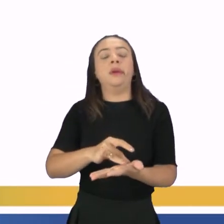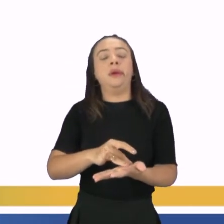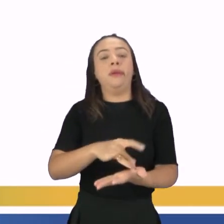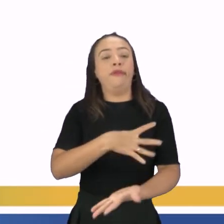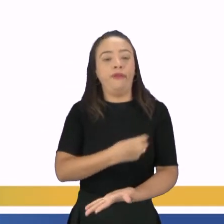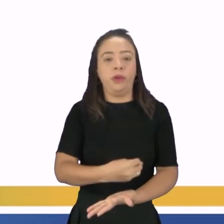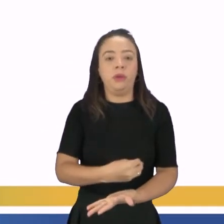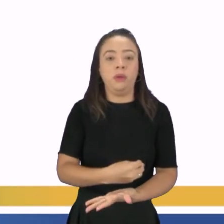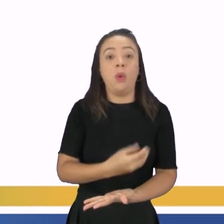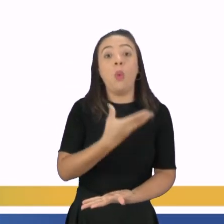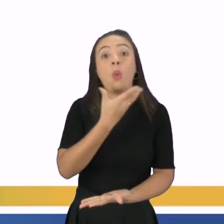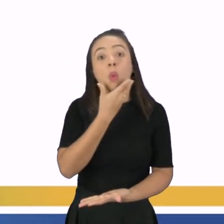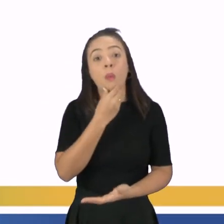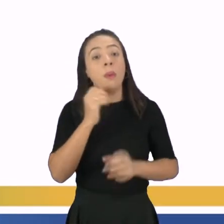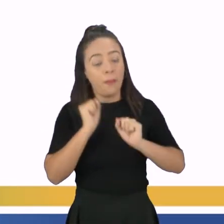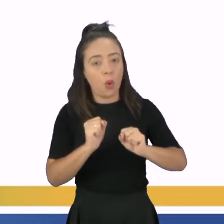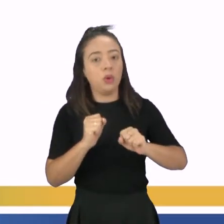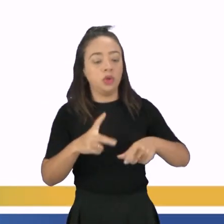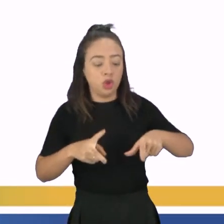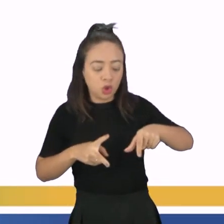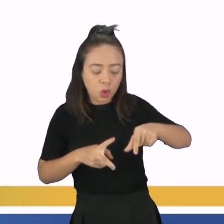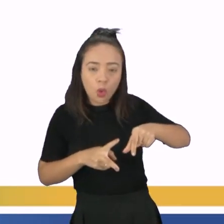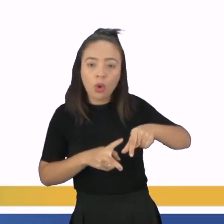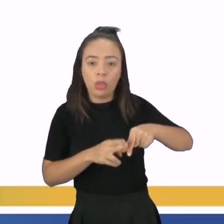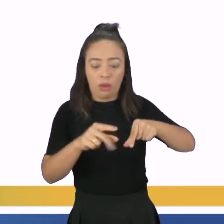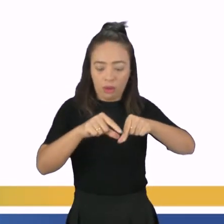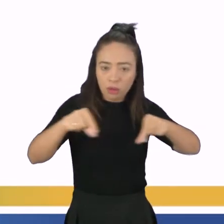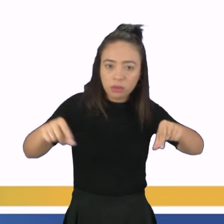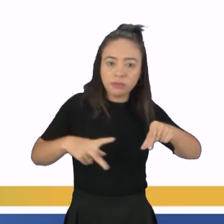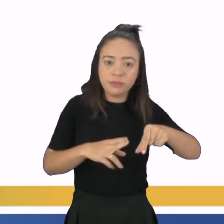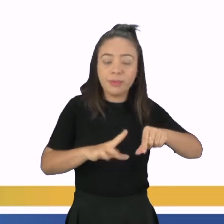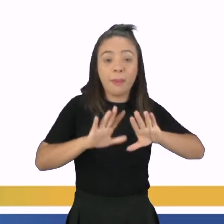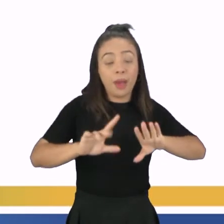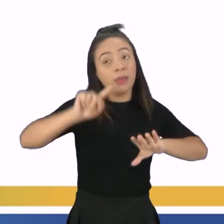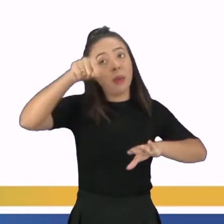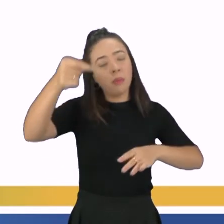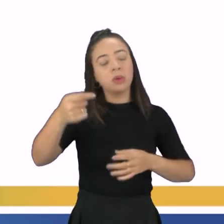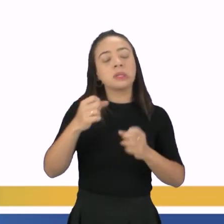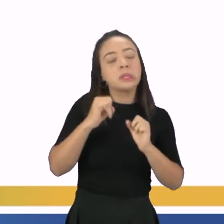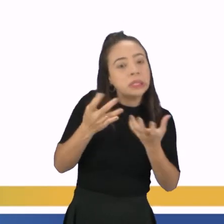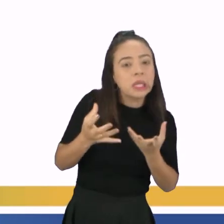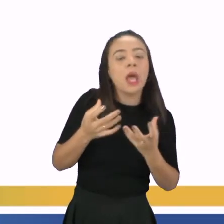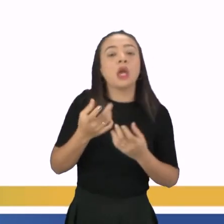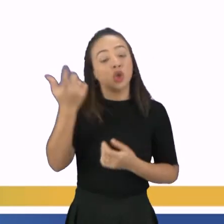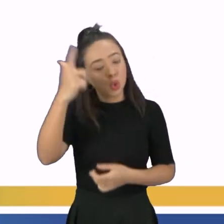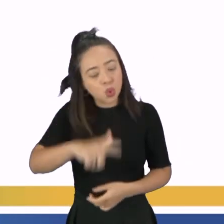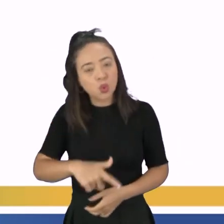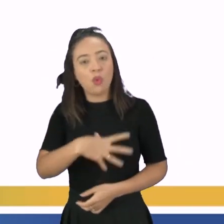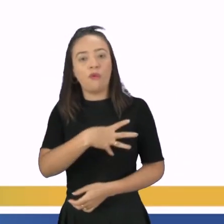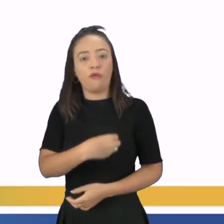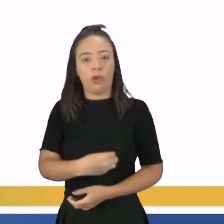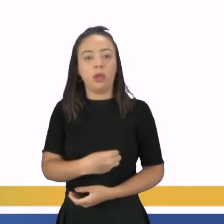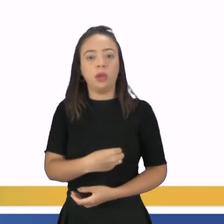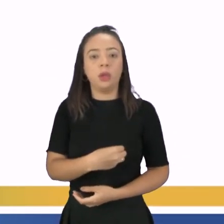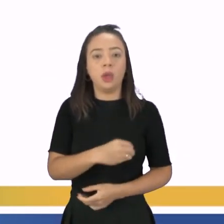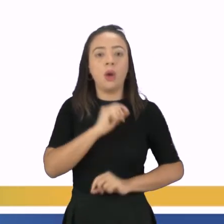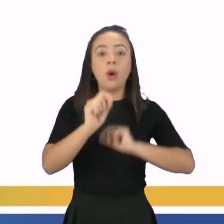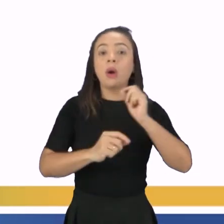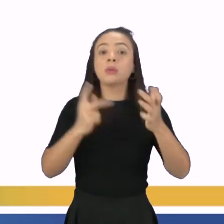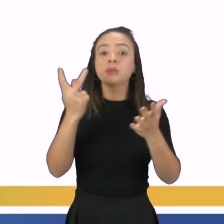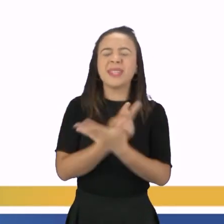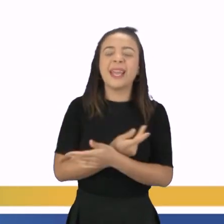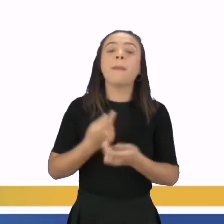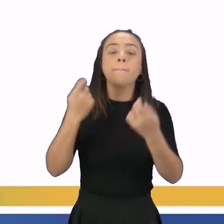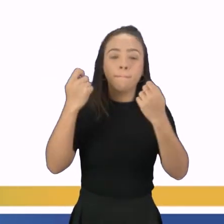O homem pode fazer, ele pode cortar, né? Os seus canais diferentes e depois se ele quiser ter filhos, né? Uma decisão futura, ele